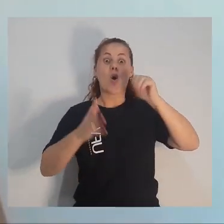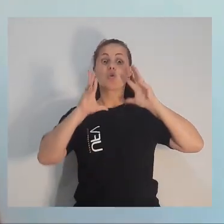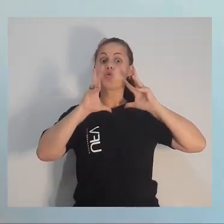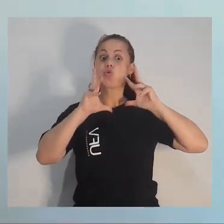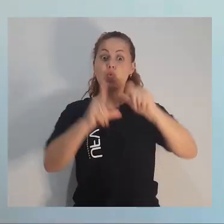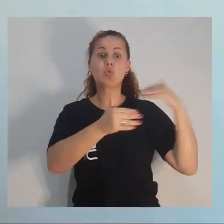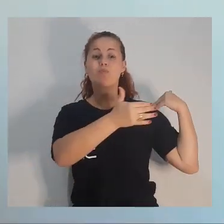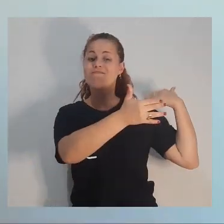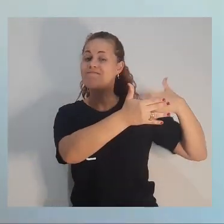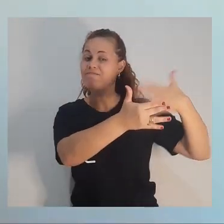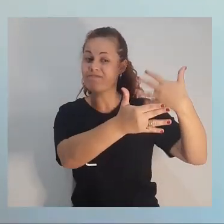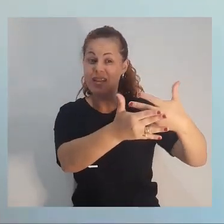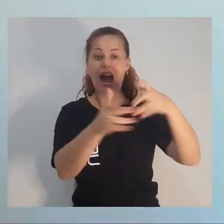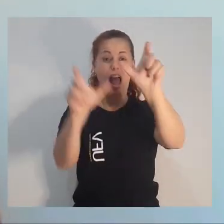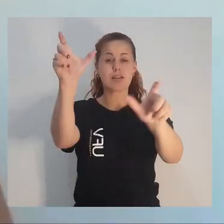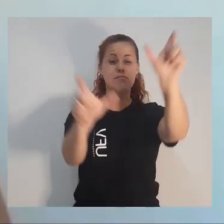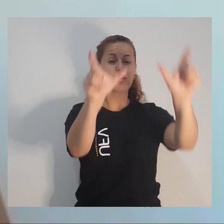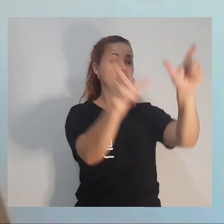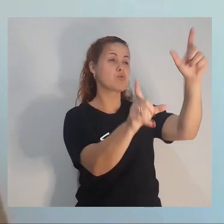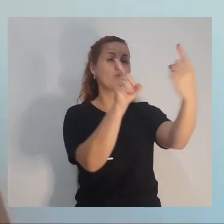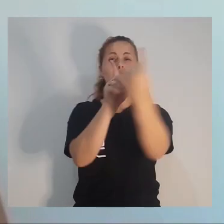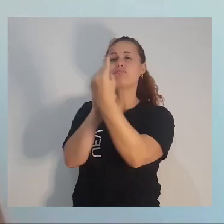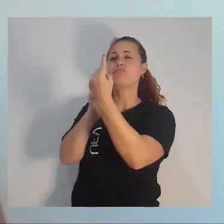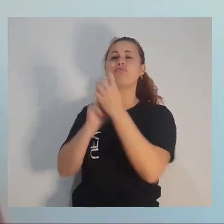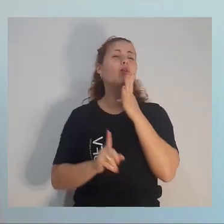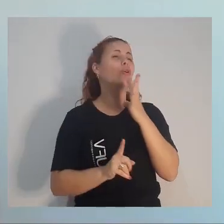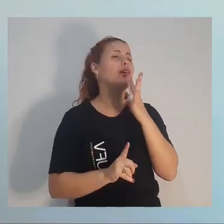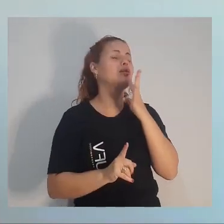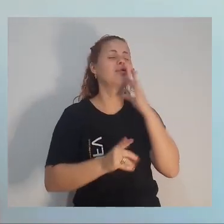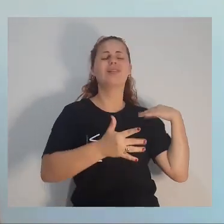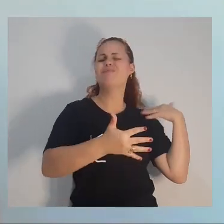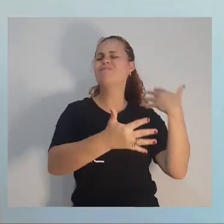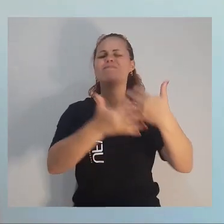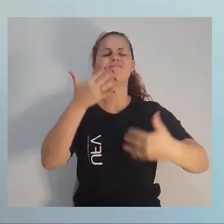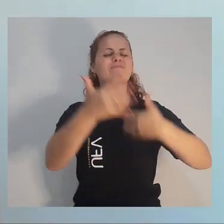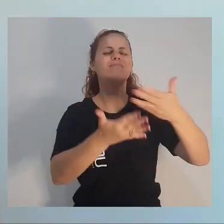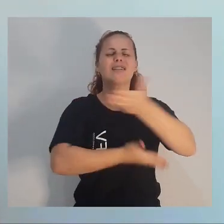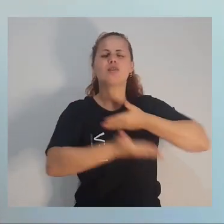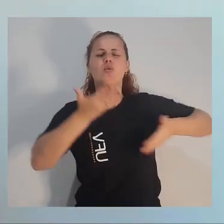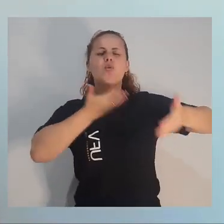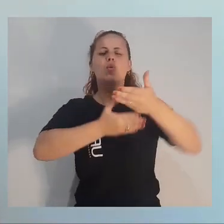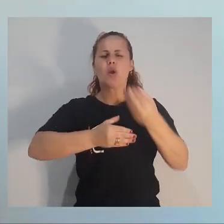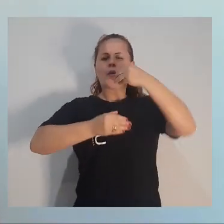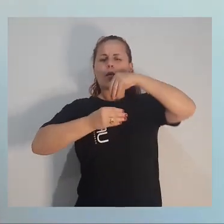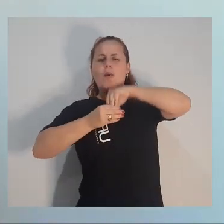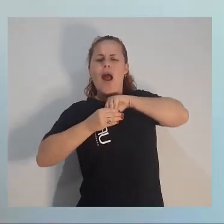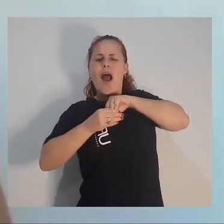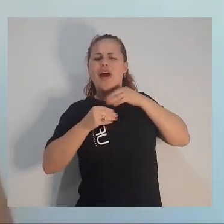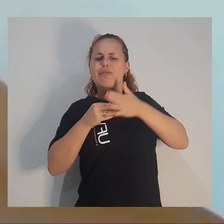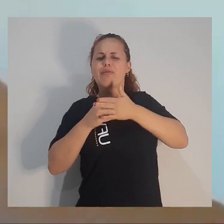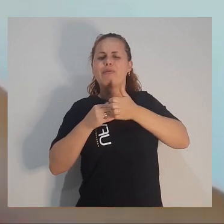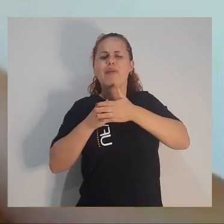trajetória que eu tive foram as pessoas que eu pude conhecer ao longo desse caminho, pessoas que eu guardo com muito